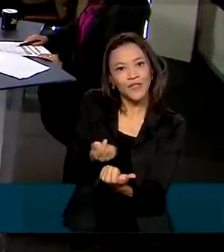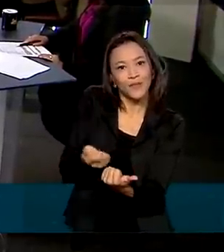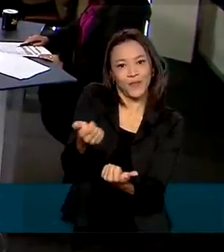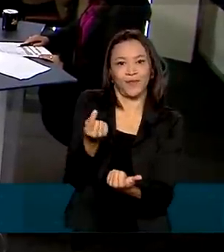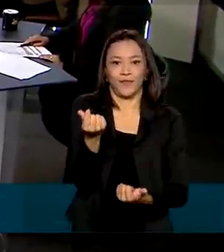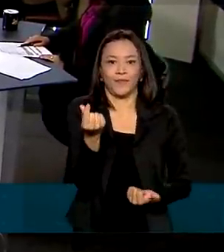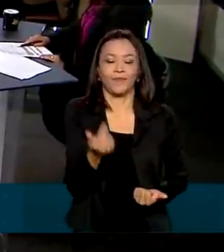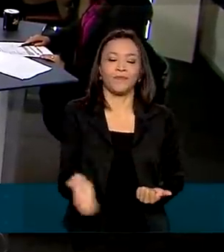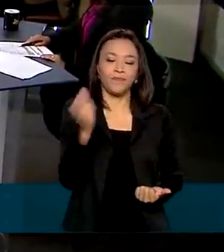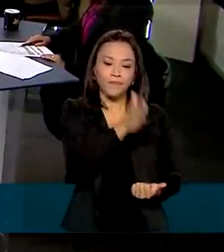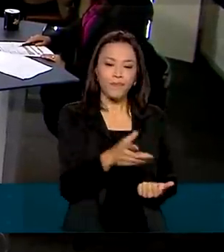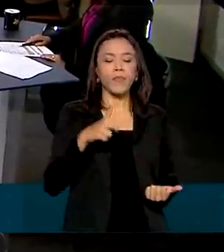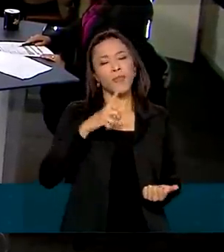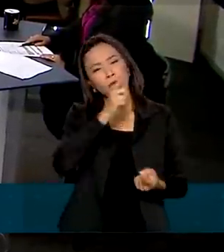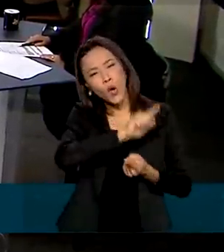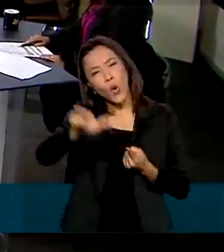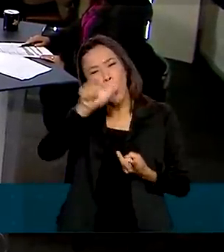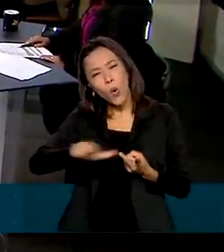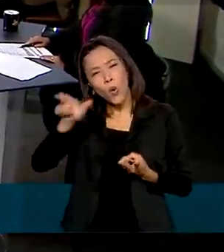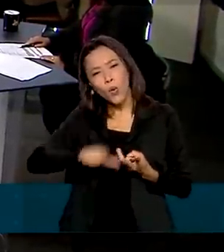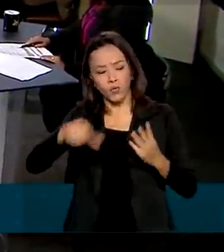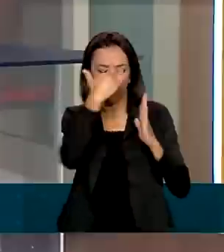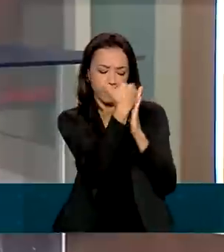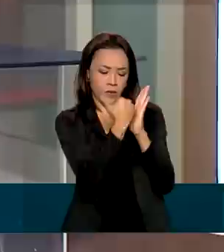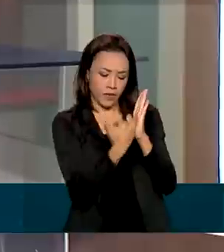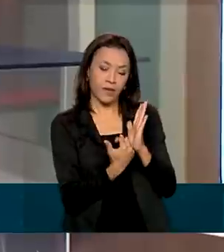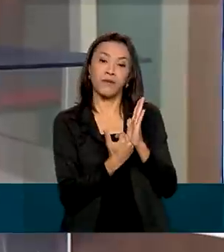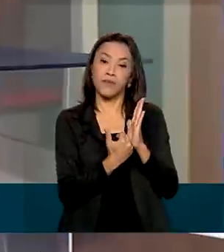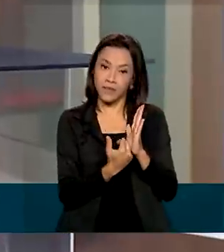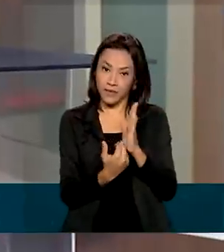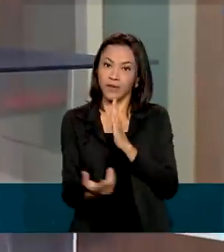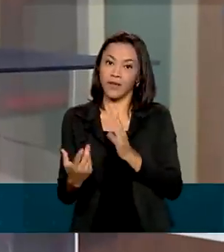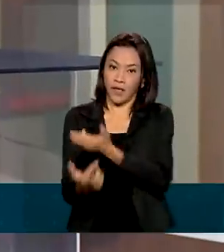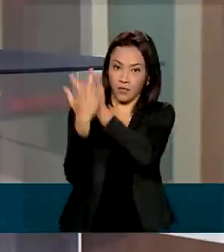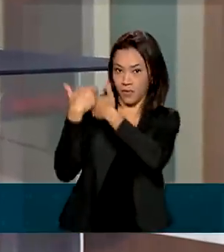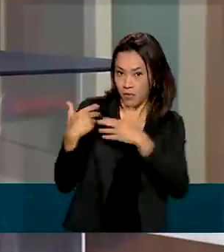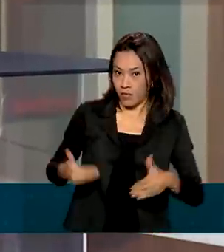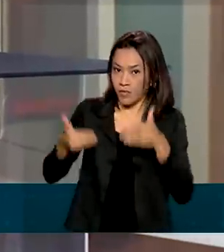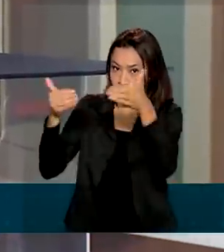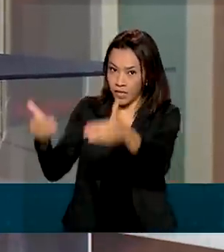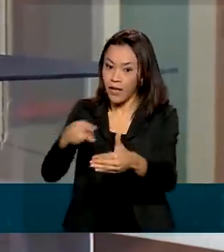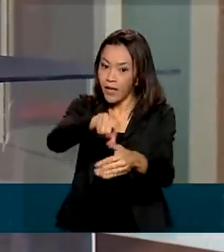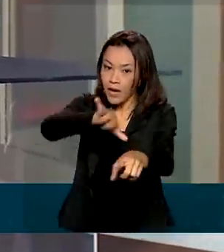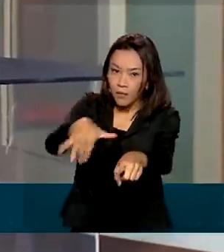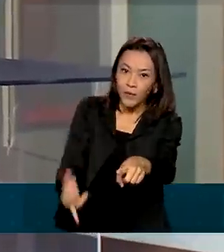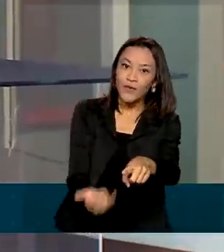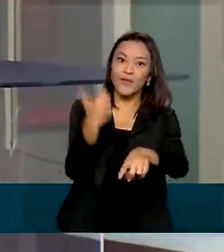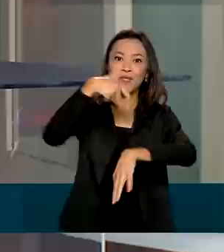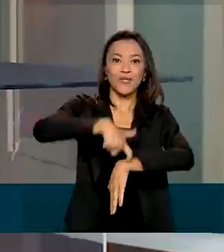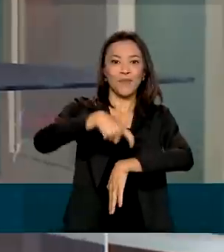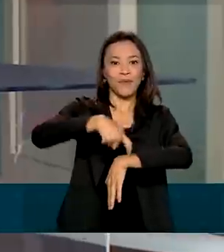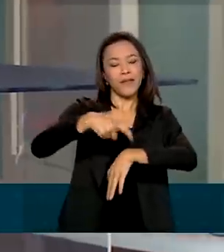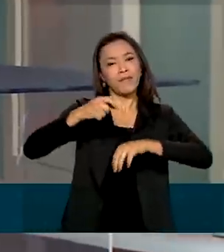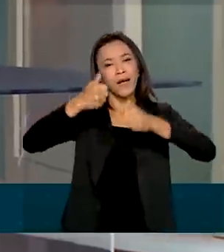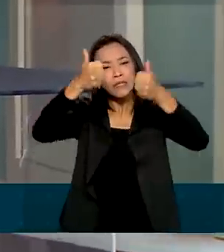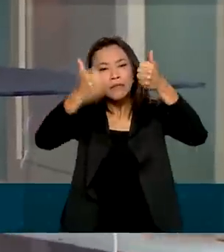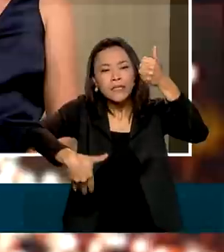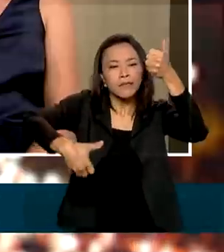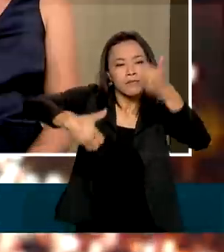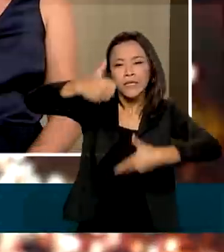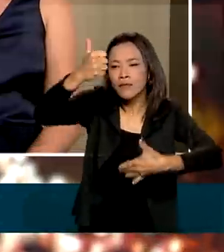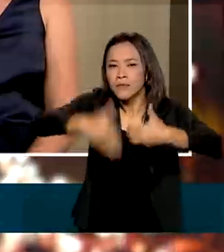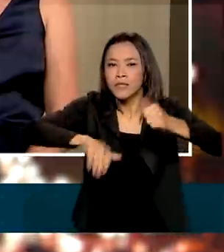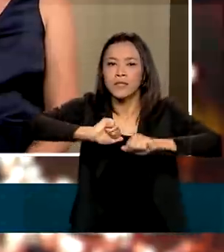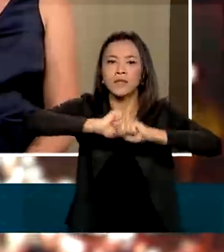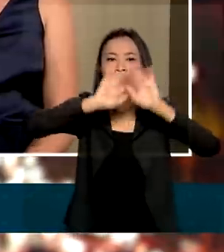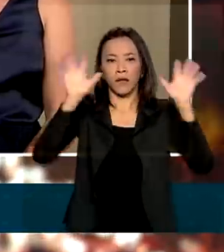outros programas que perpassam o Ministério da Cidadania, o ministro aproveitou a oportunidade para esclarecer as diferenças